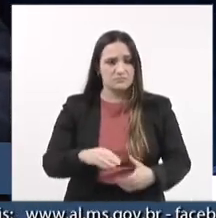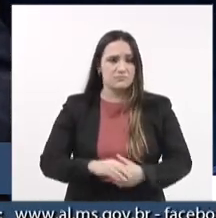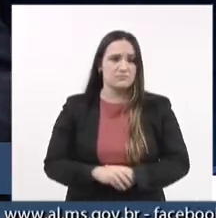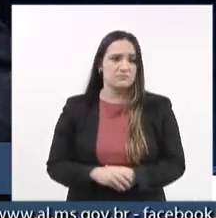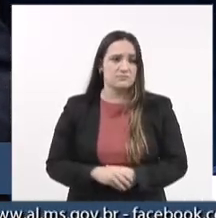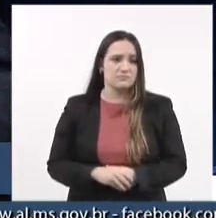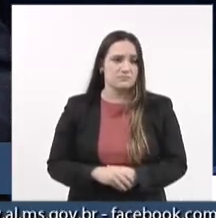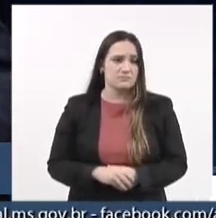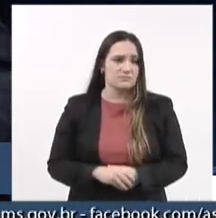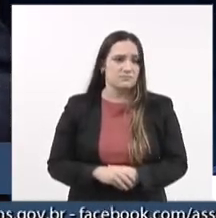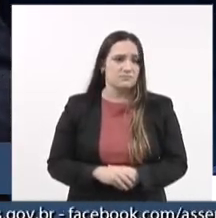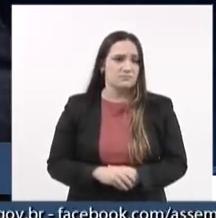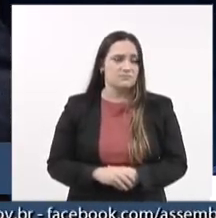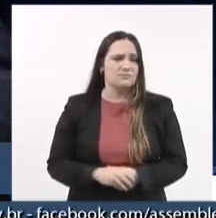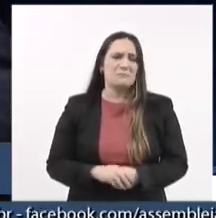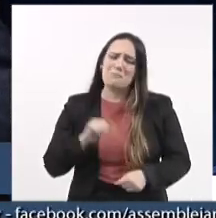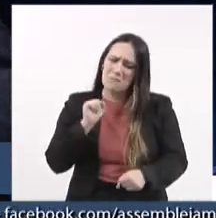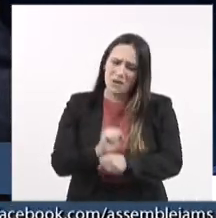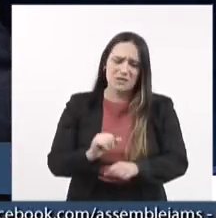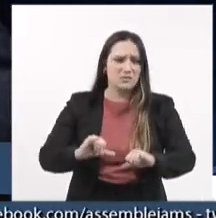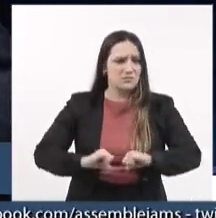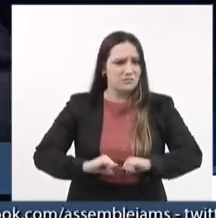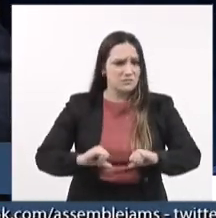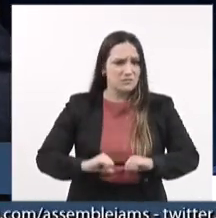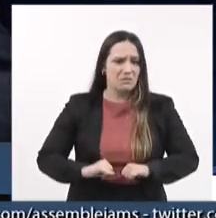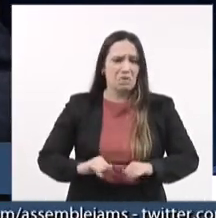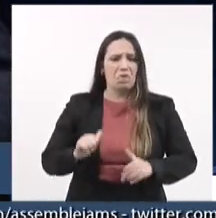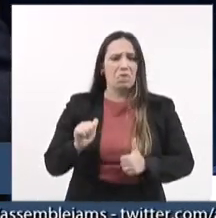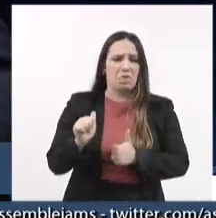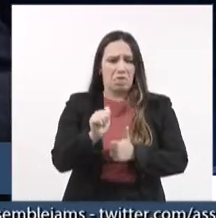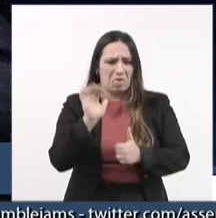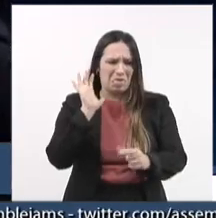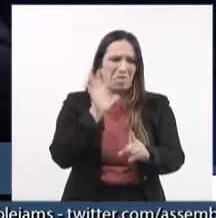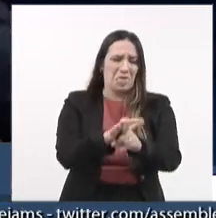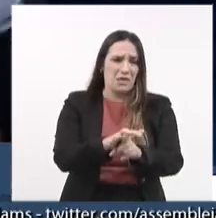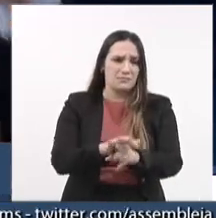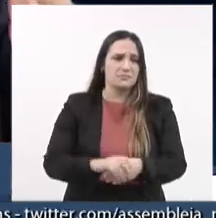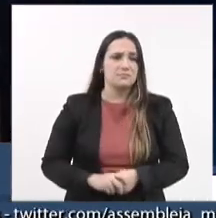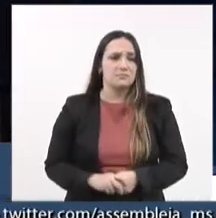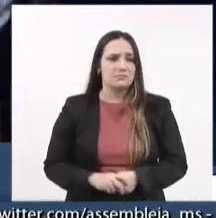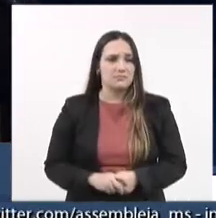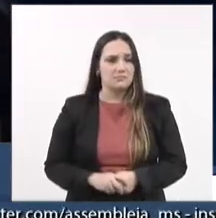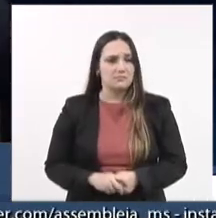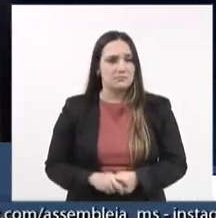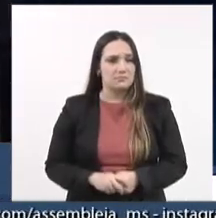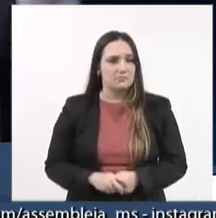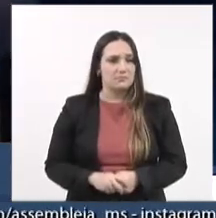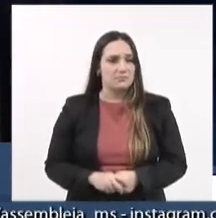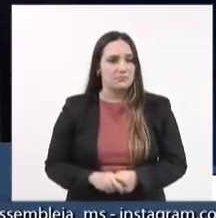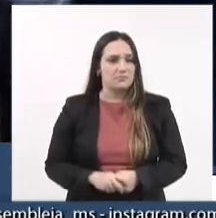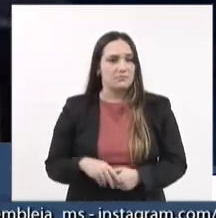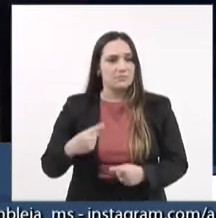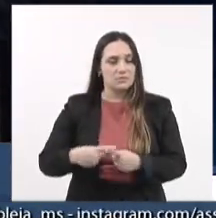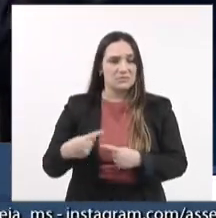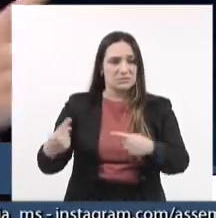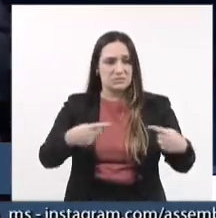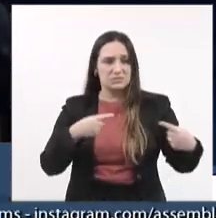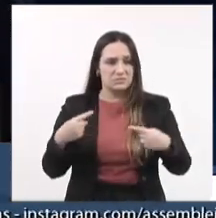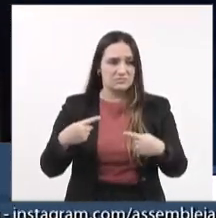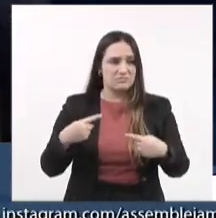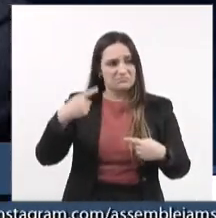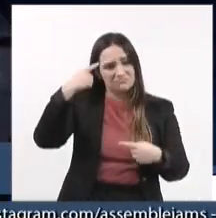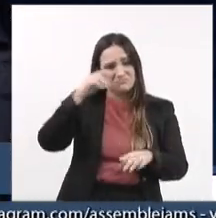e parar de sofrer perseguição por conta dessa discussão meramente